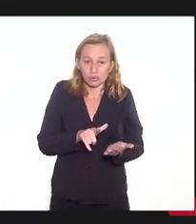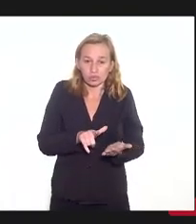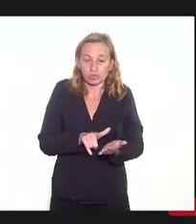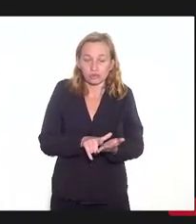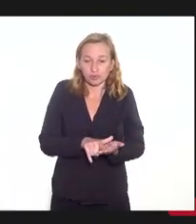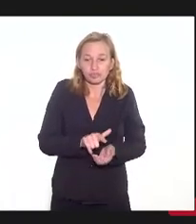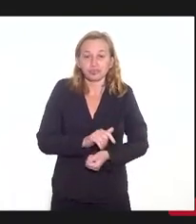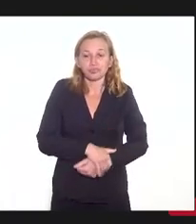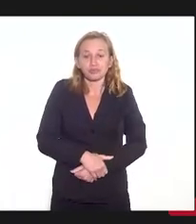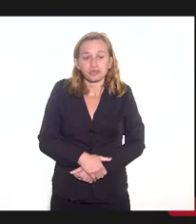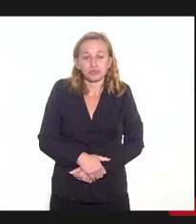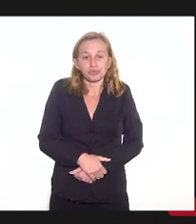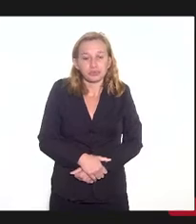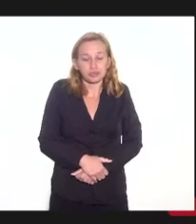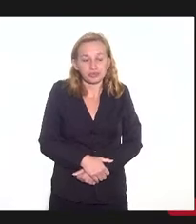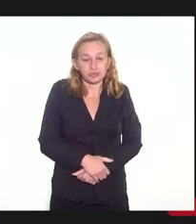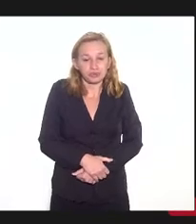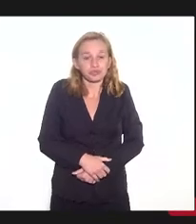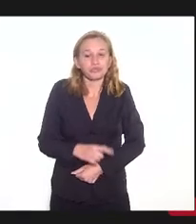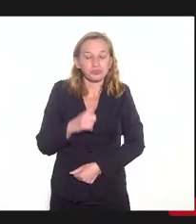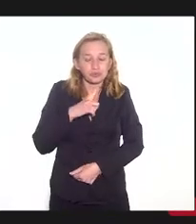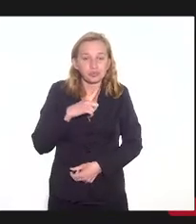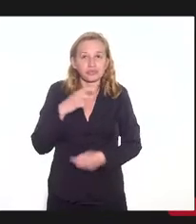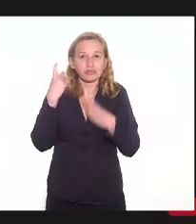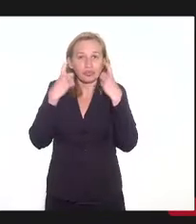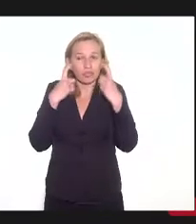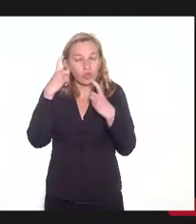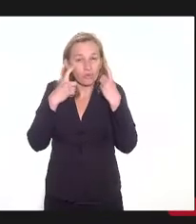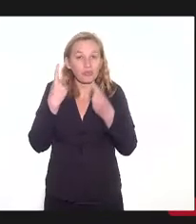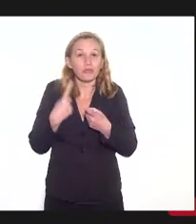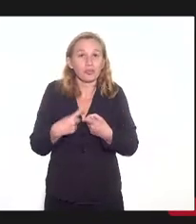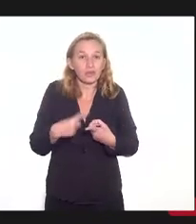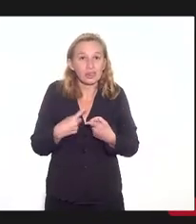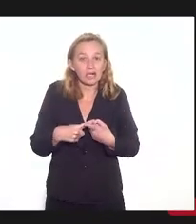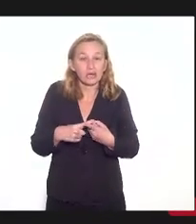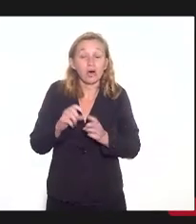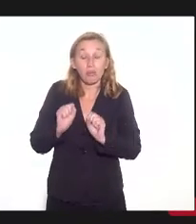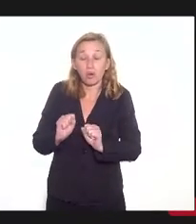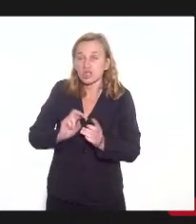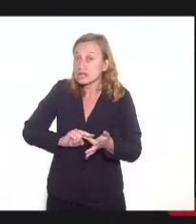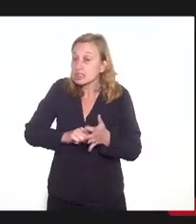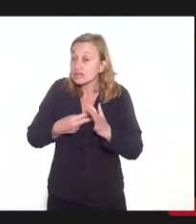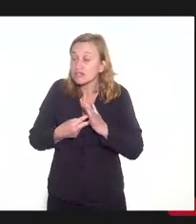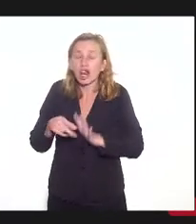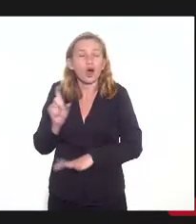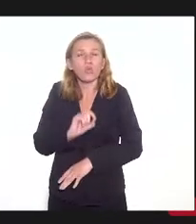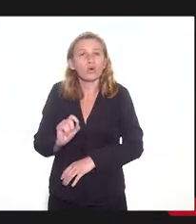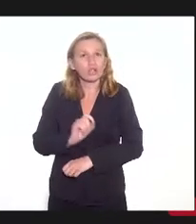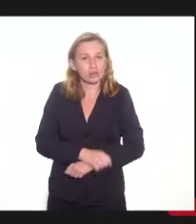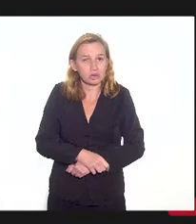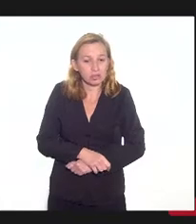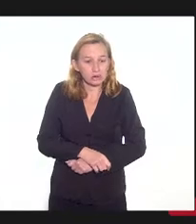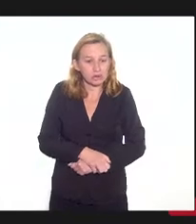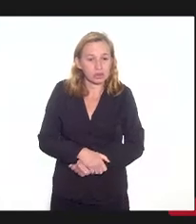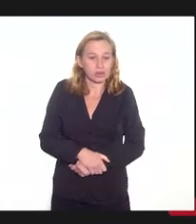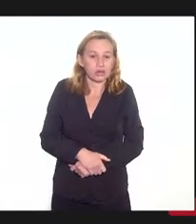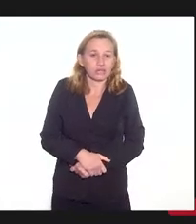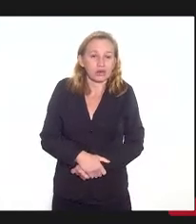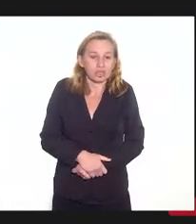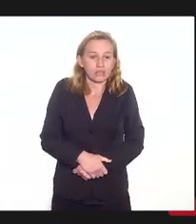nós temos uma preocupação porque isso pode significar, ou significa em última análise,